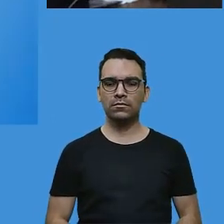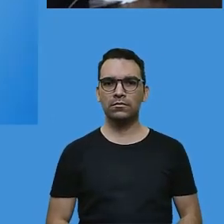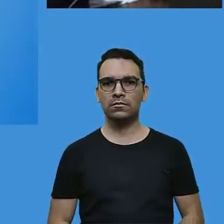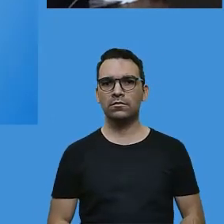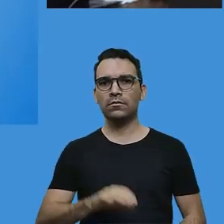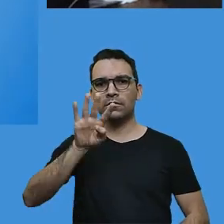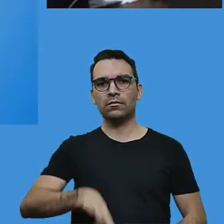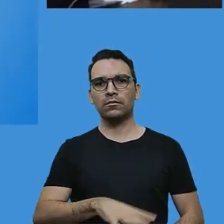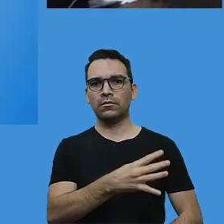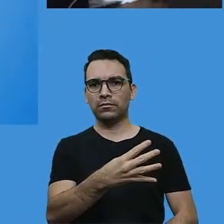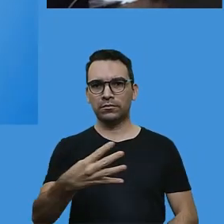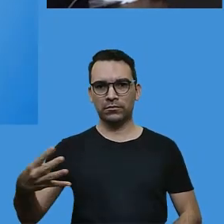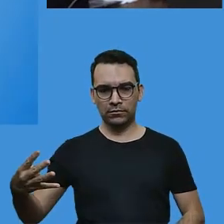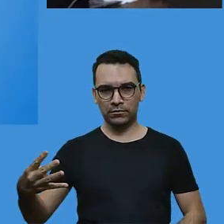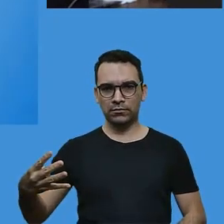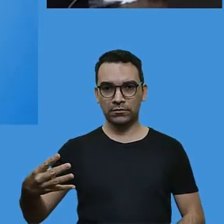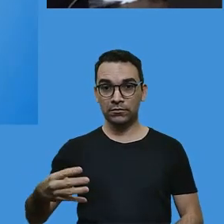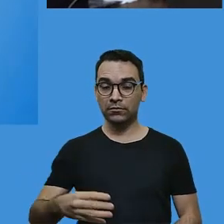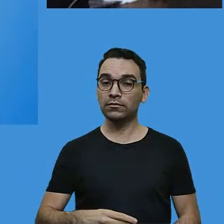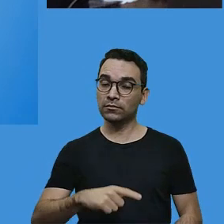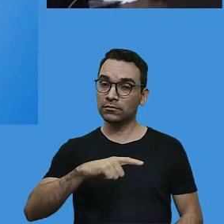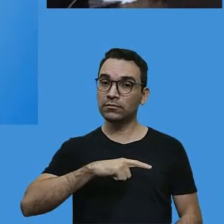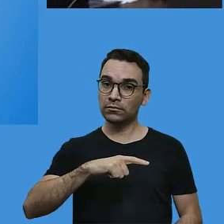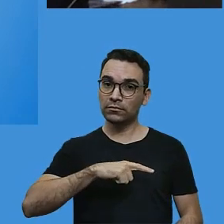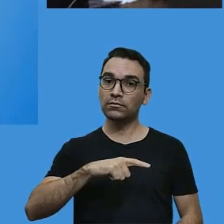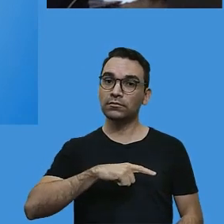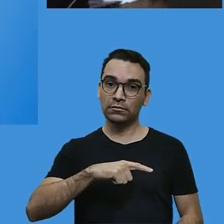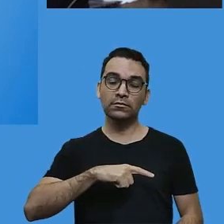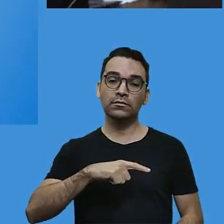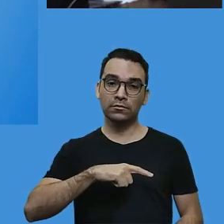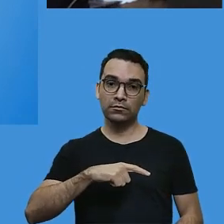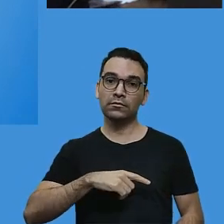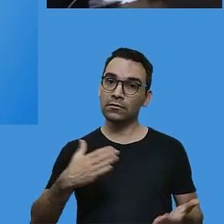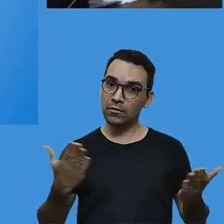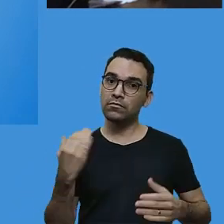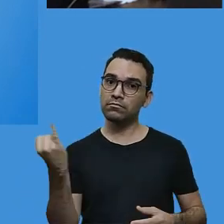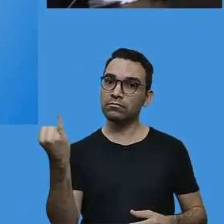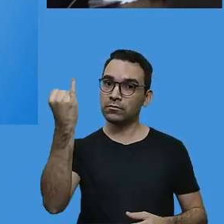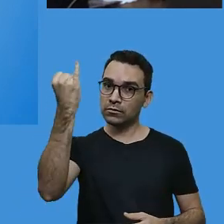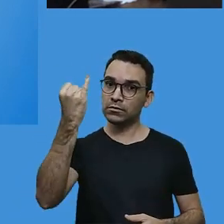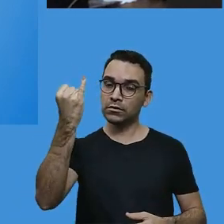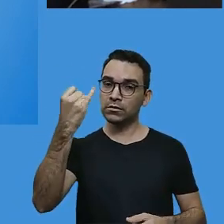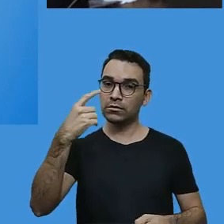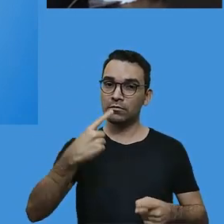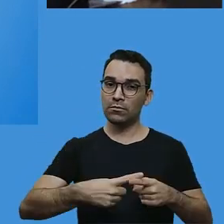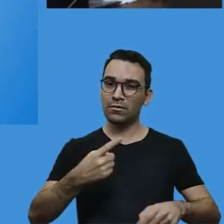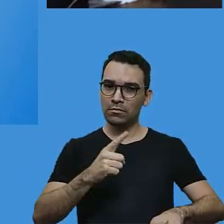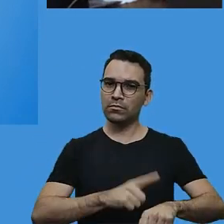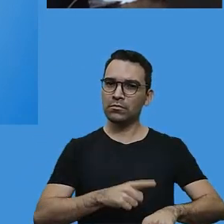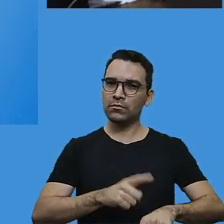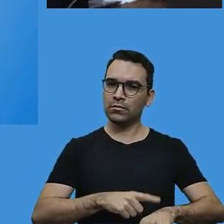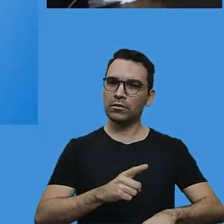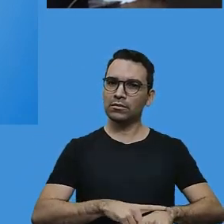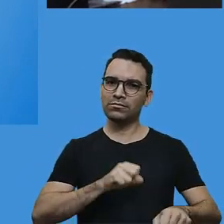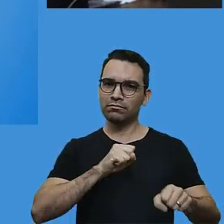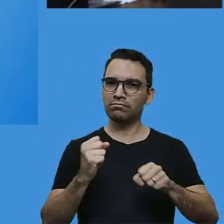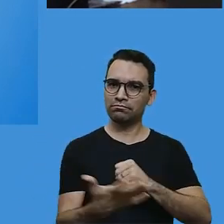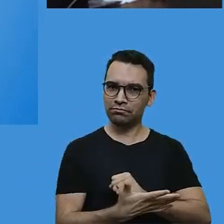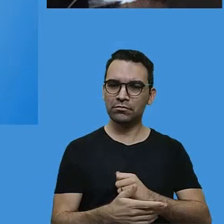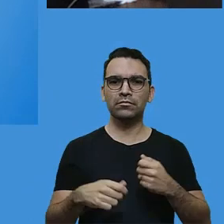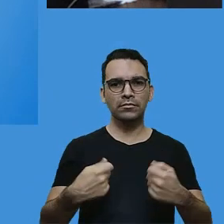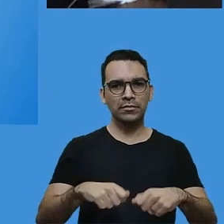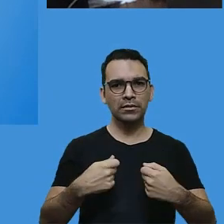O escalonamento, ele é necessário para o momento. Então, nós vamos fazer um